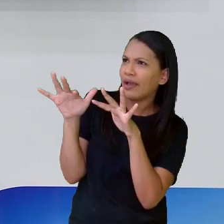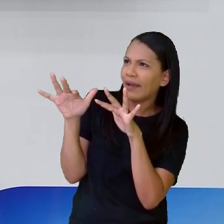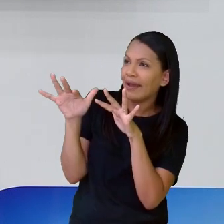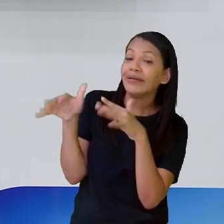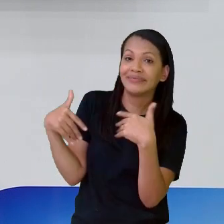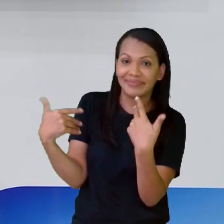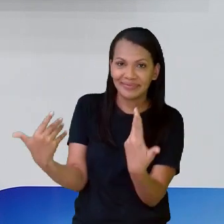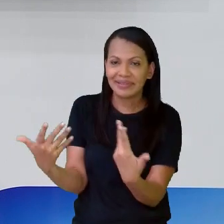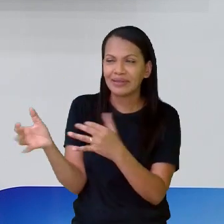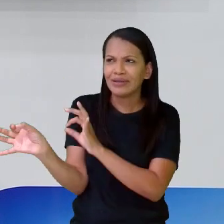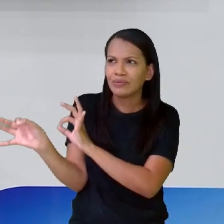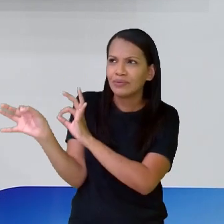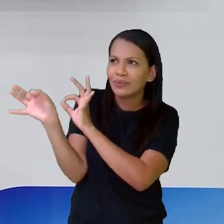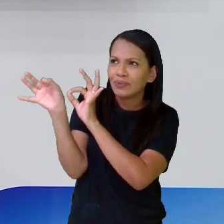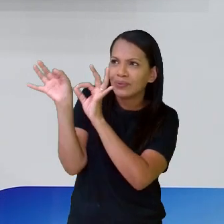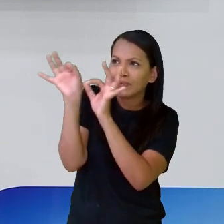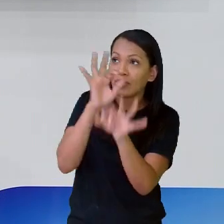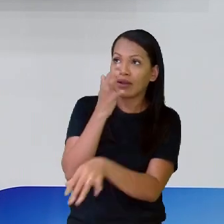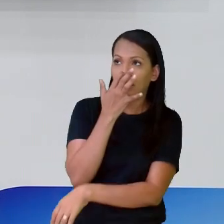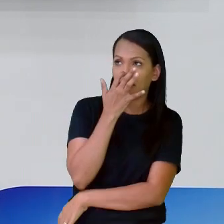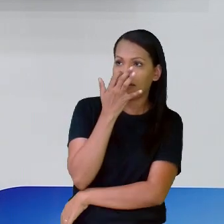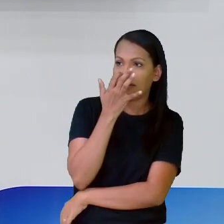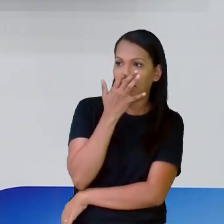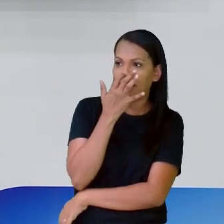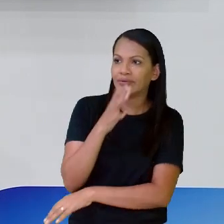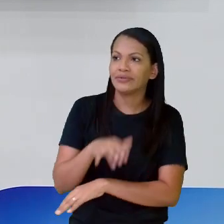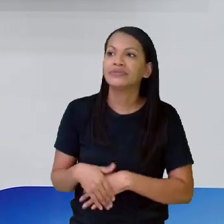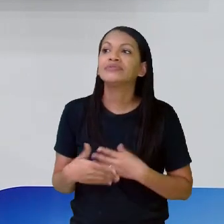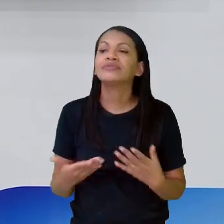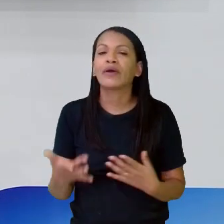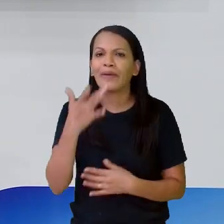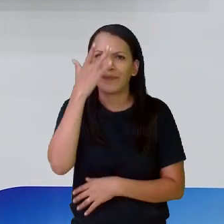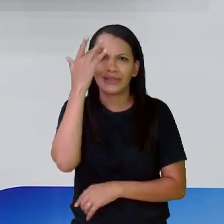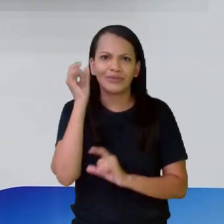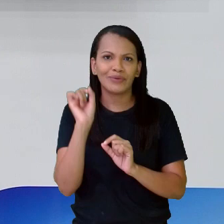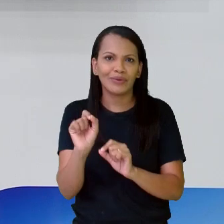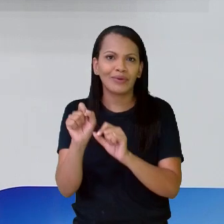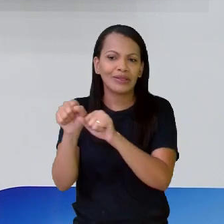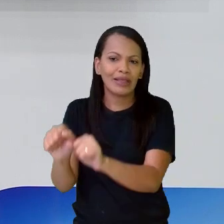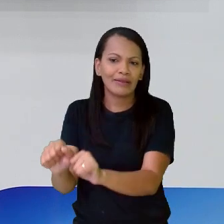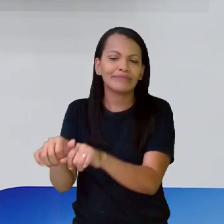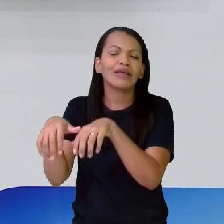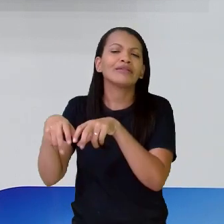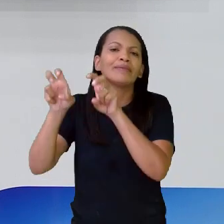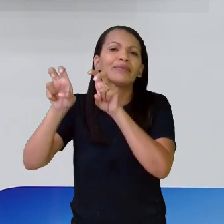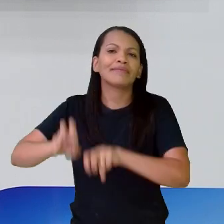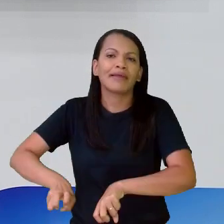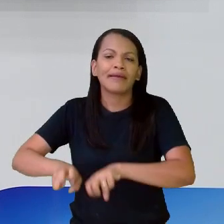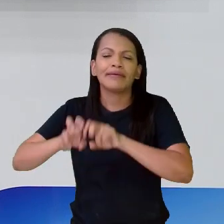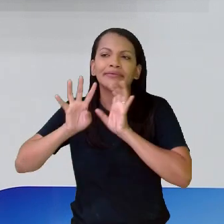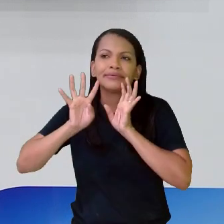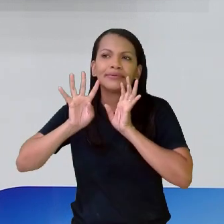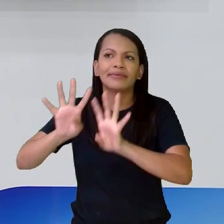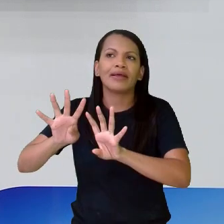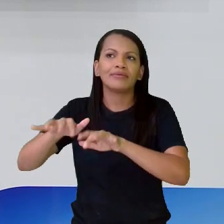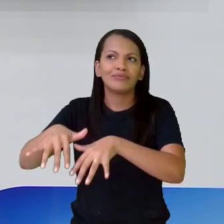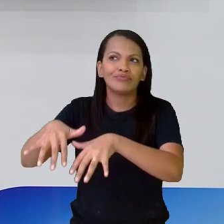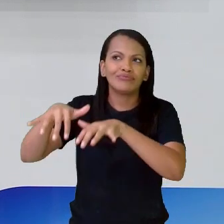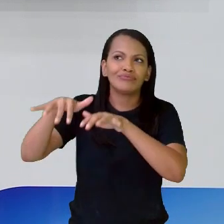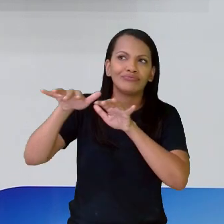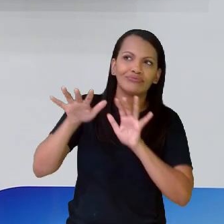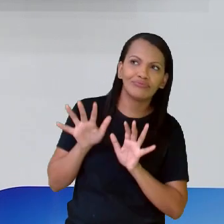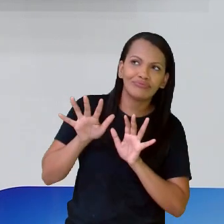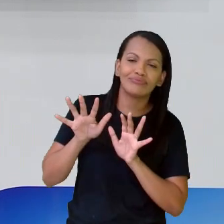muito as pessoas falarem. A minha plateia, a plateia que está aqui, é o grupo de pessoas que encontram-se ali,